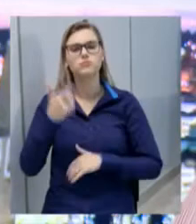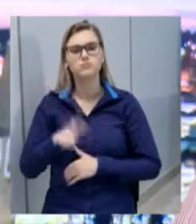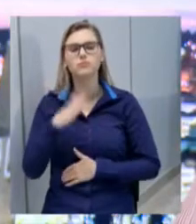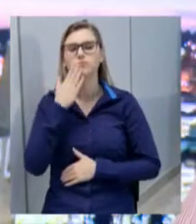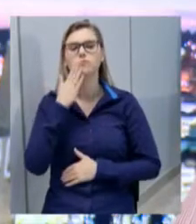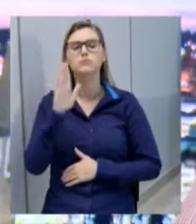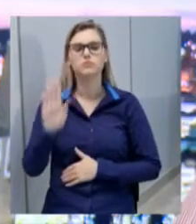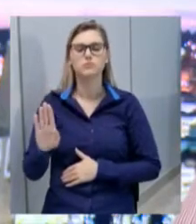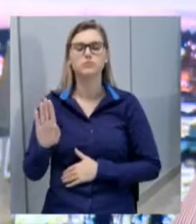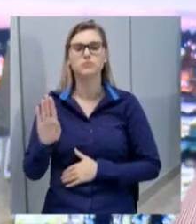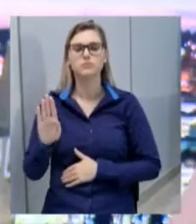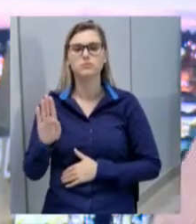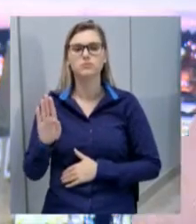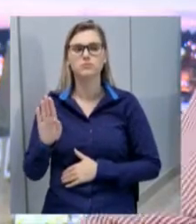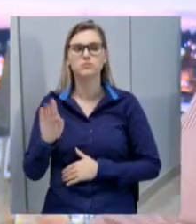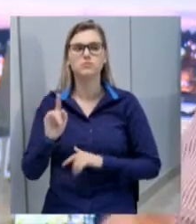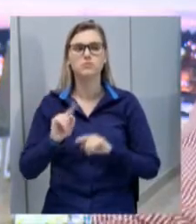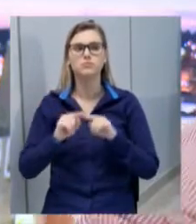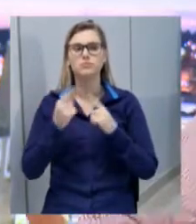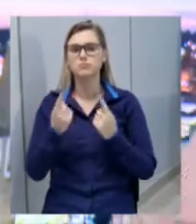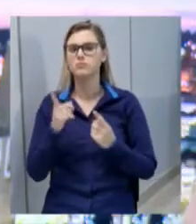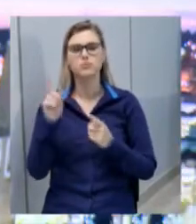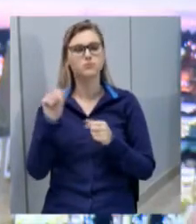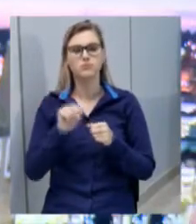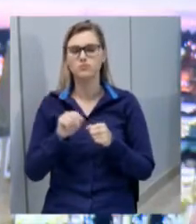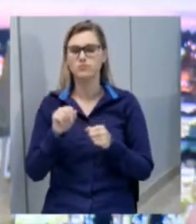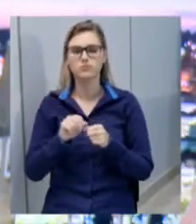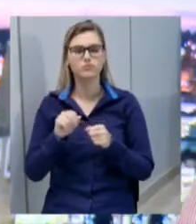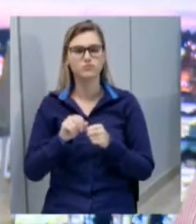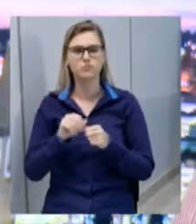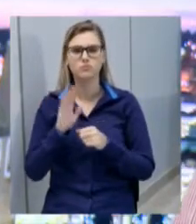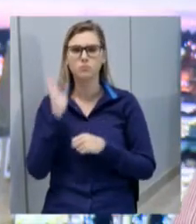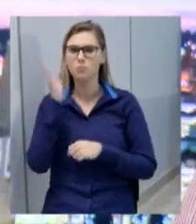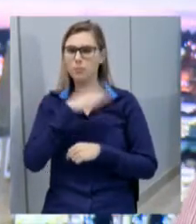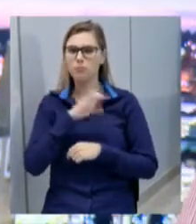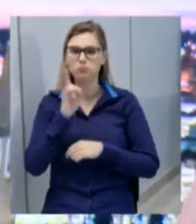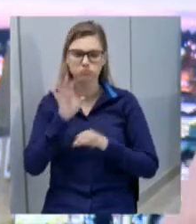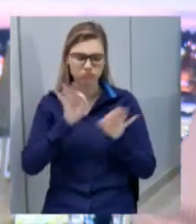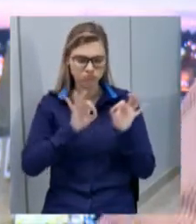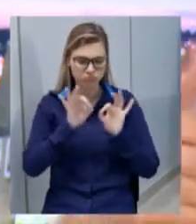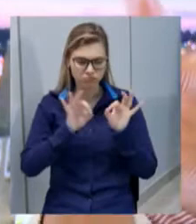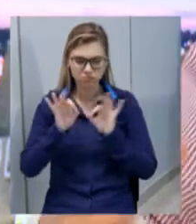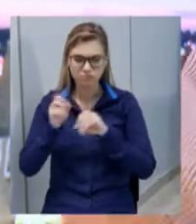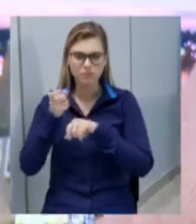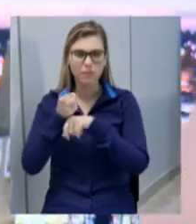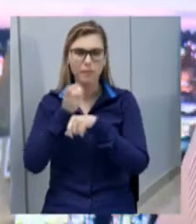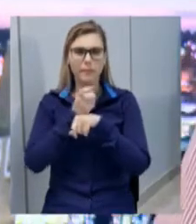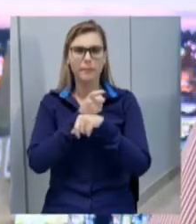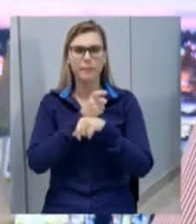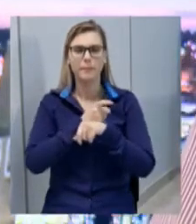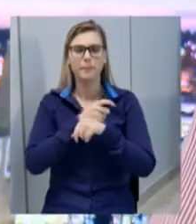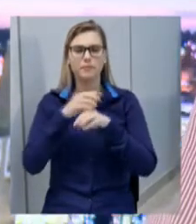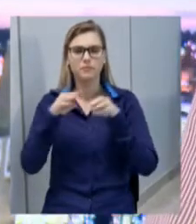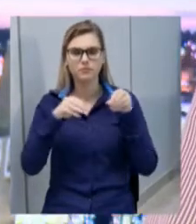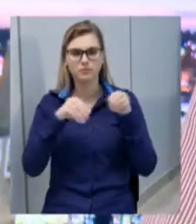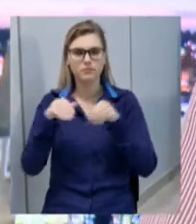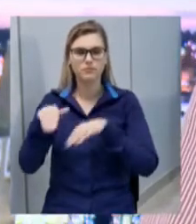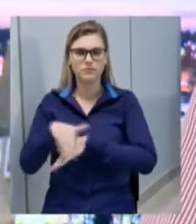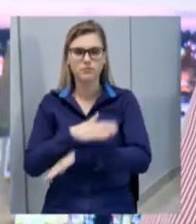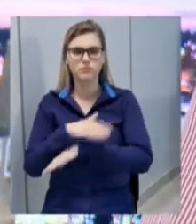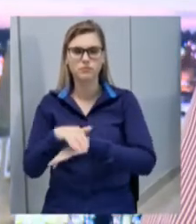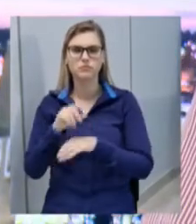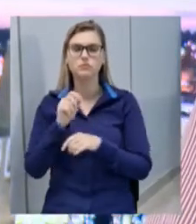prometido, e mal a pena foi feito um reparo com o Cascalho, que inclusive está sendo questionado.